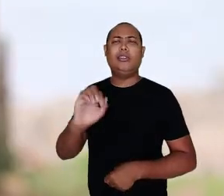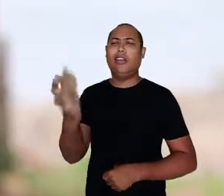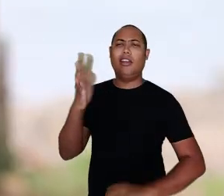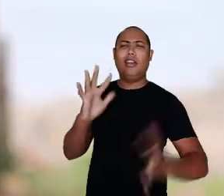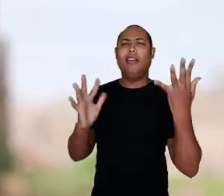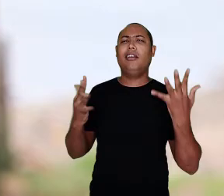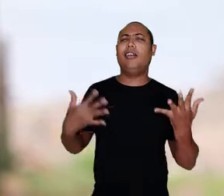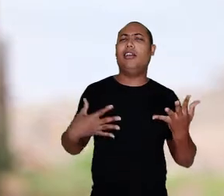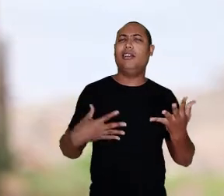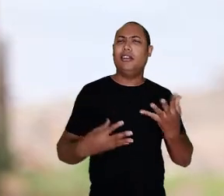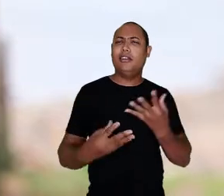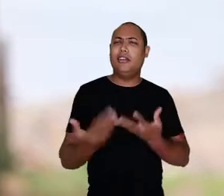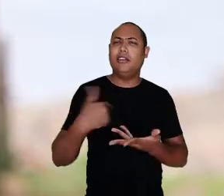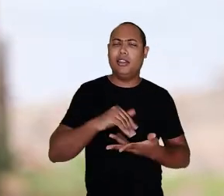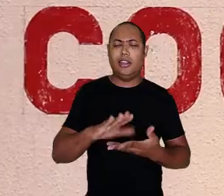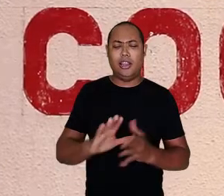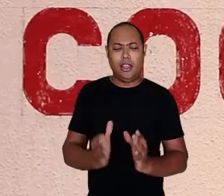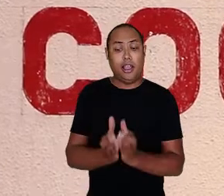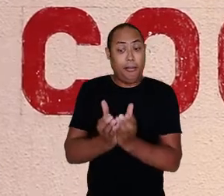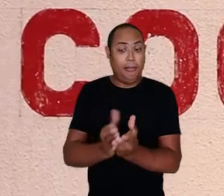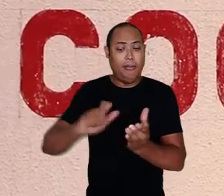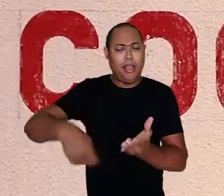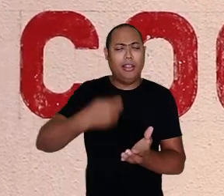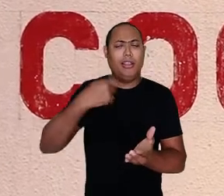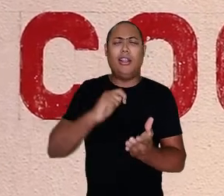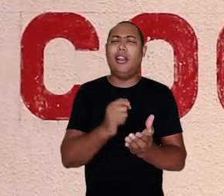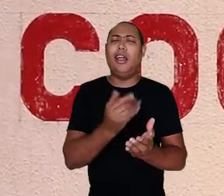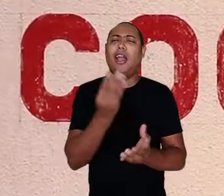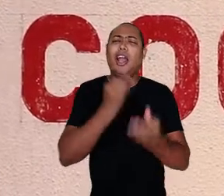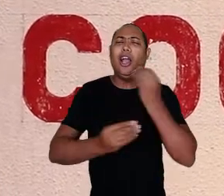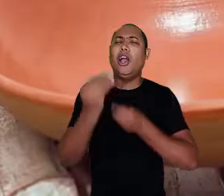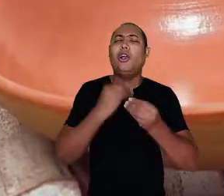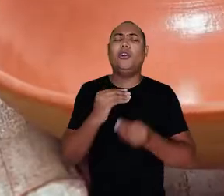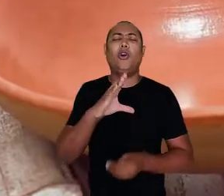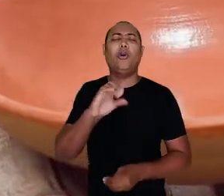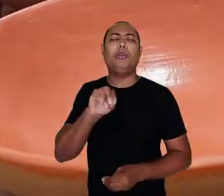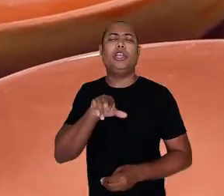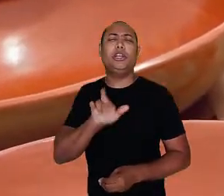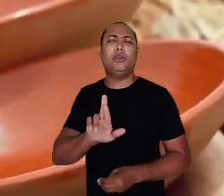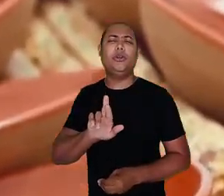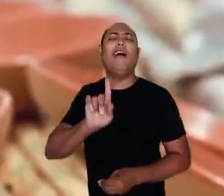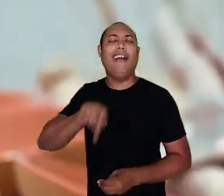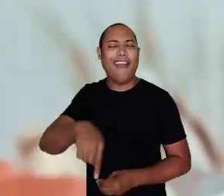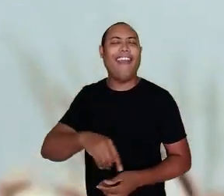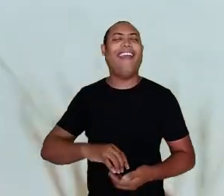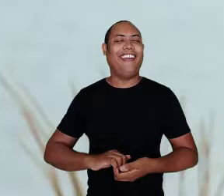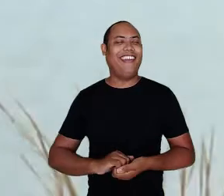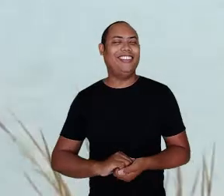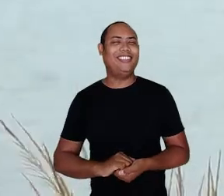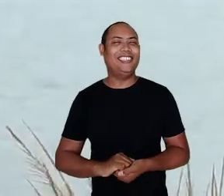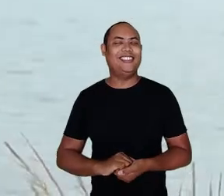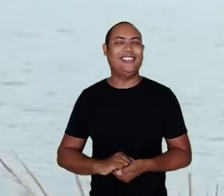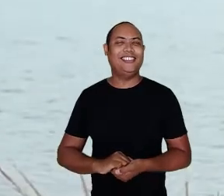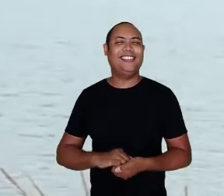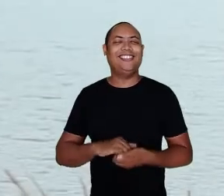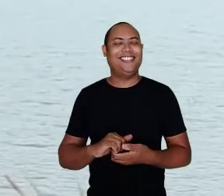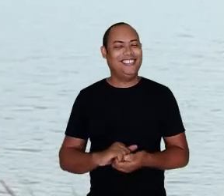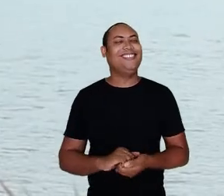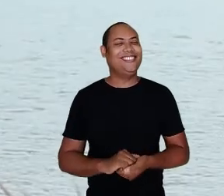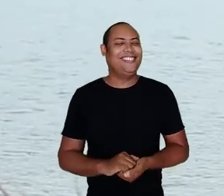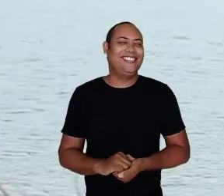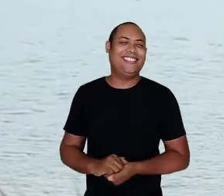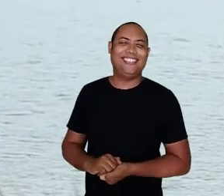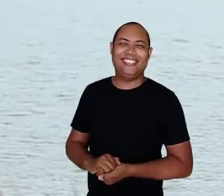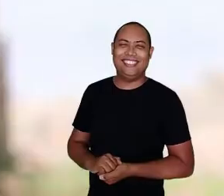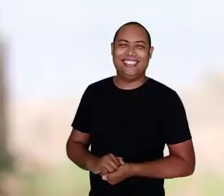Sultão das Matas Não tem panela Sultão das Matas Só come cru